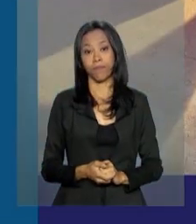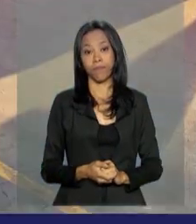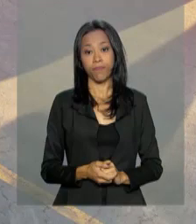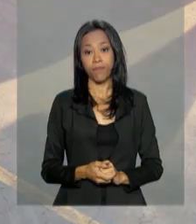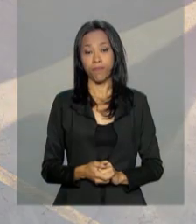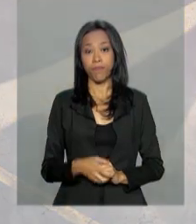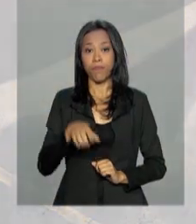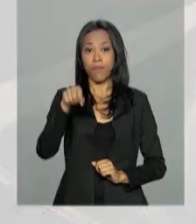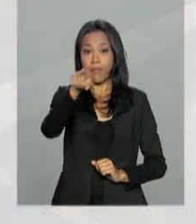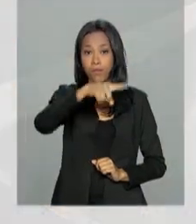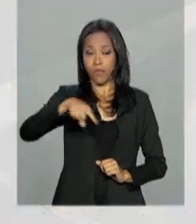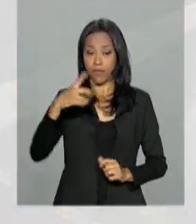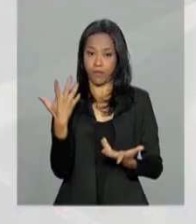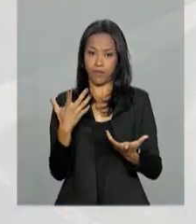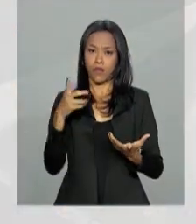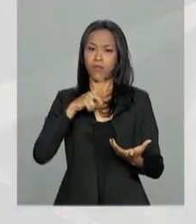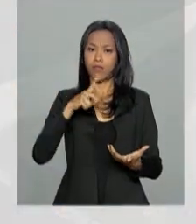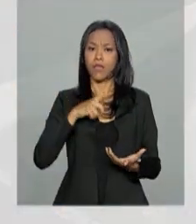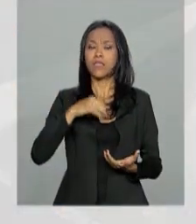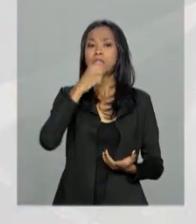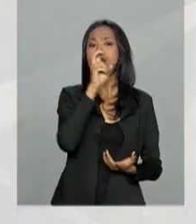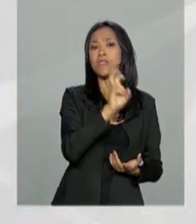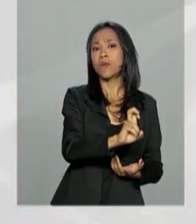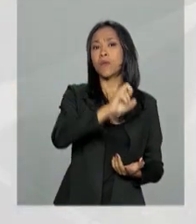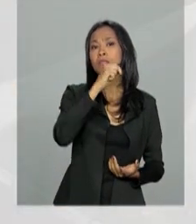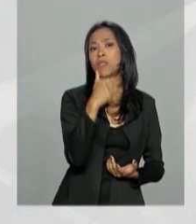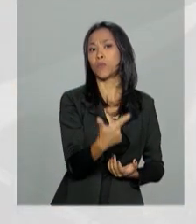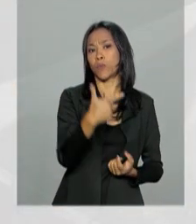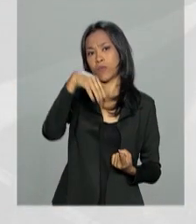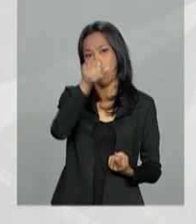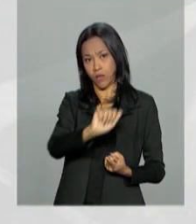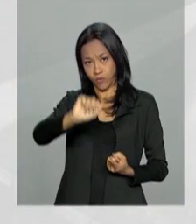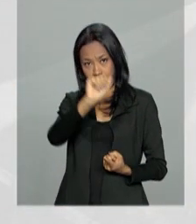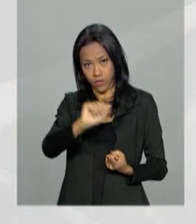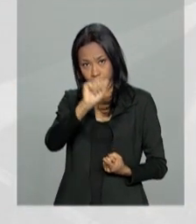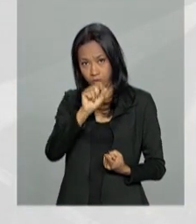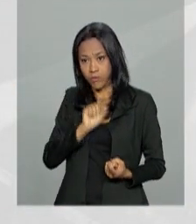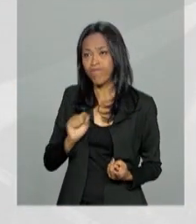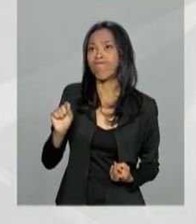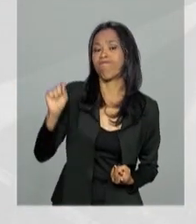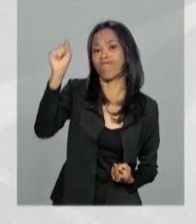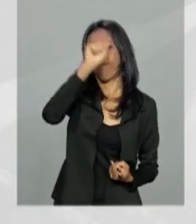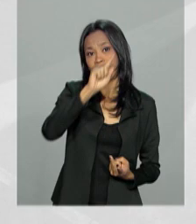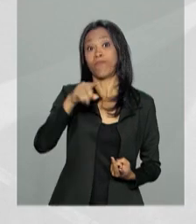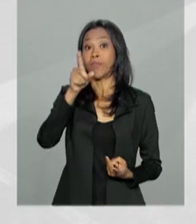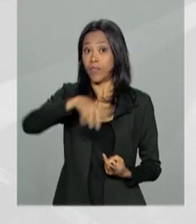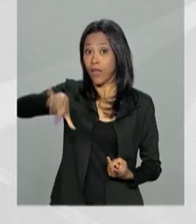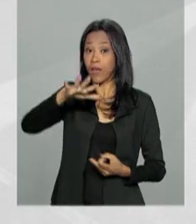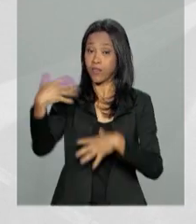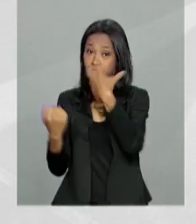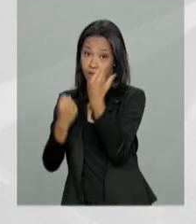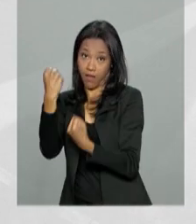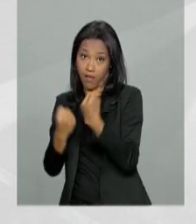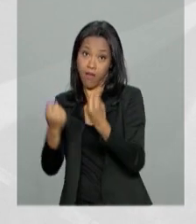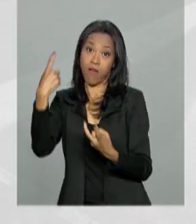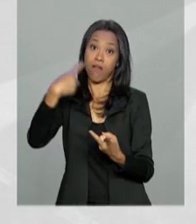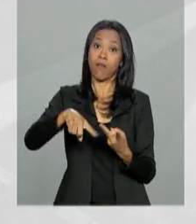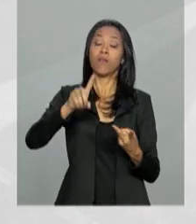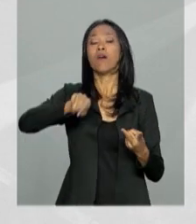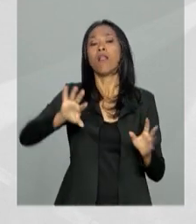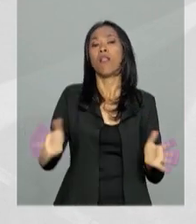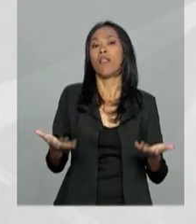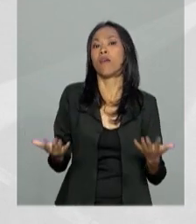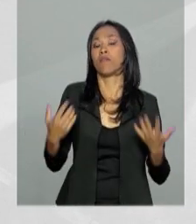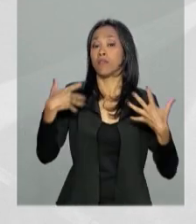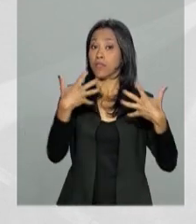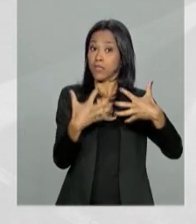A organização reúne 52 associações de concessionárias de automóveis, veículos comerciais leves,